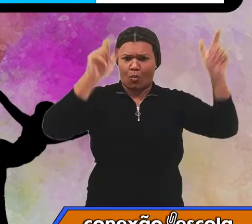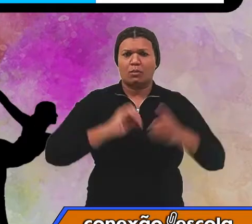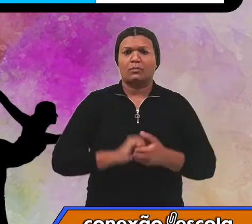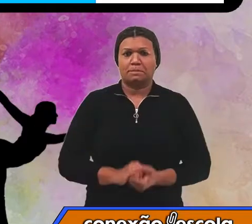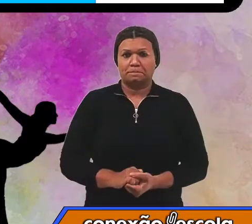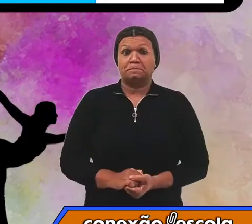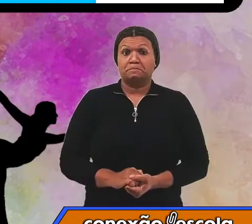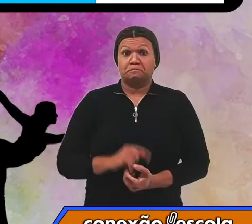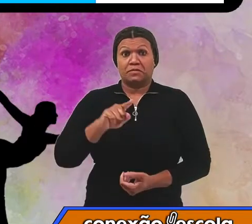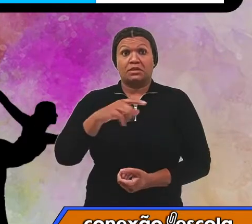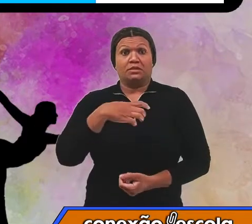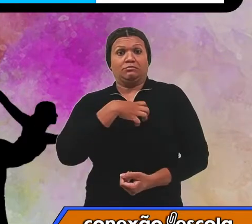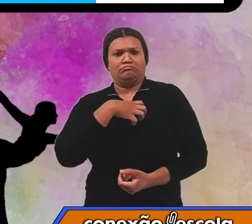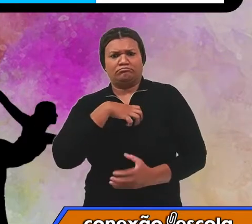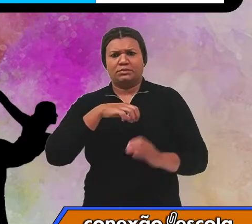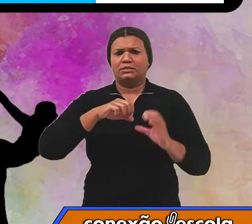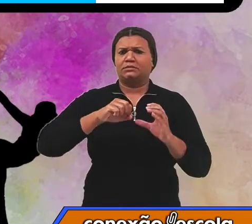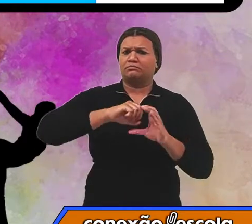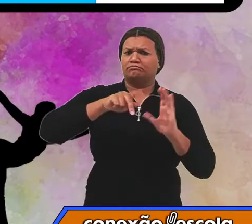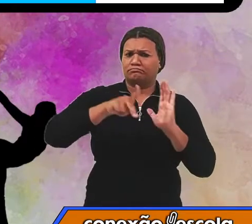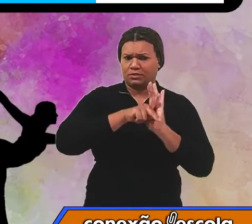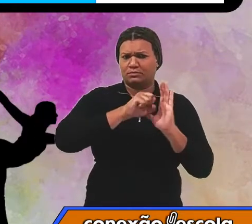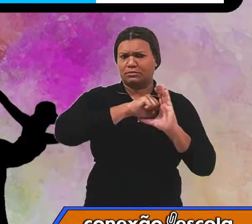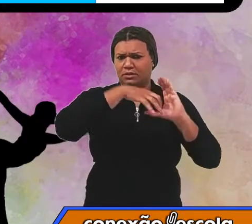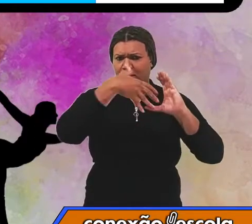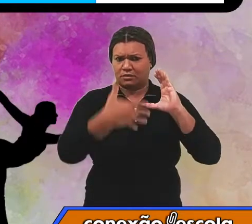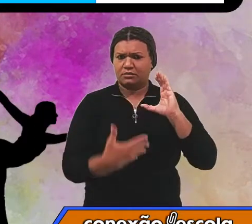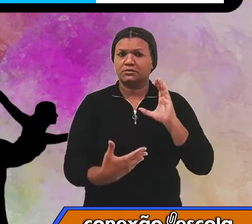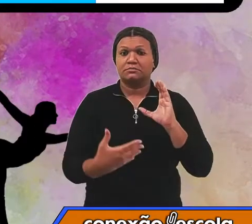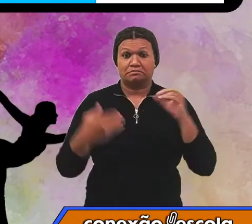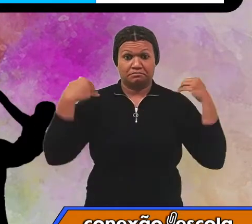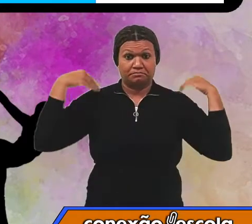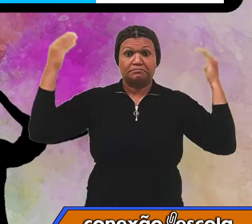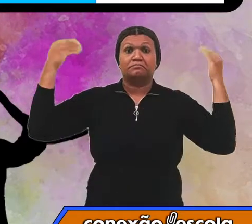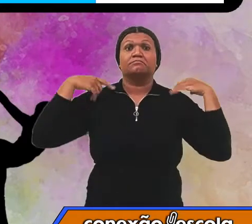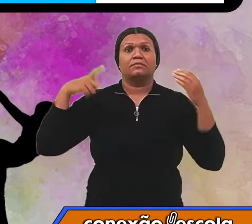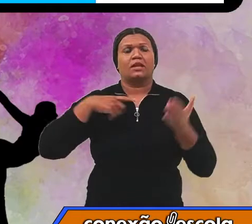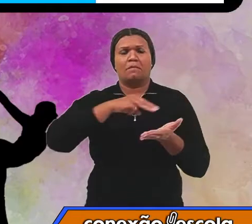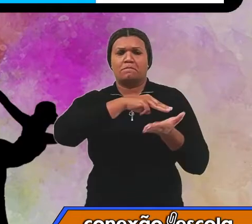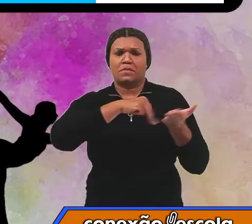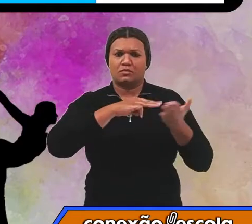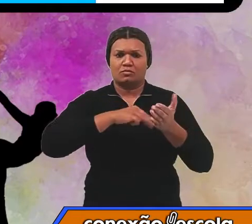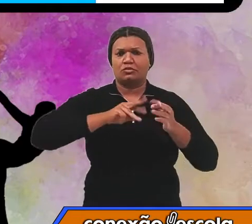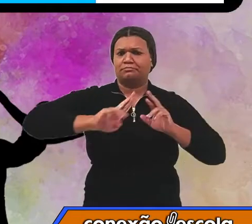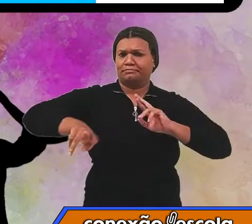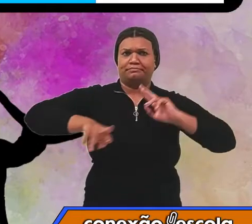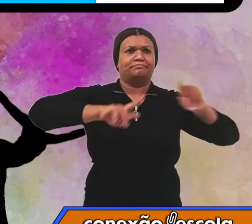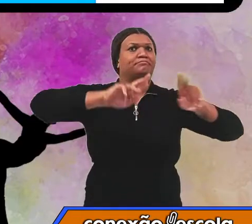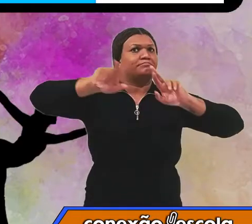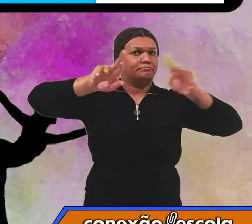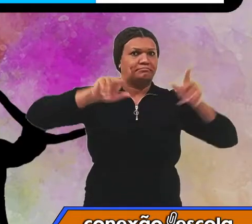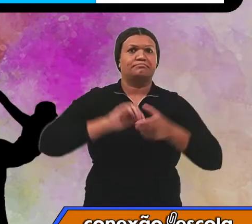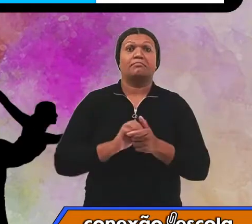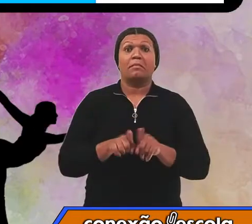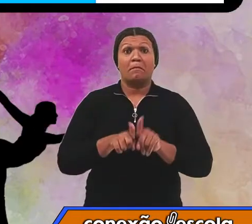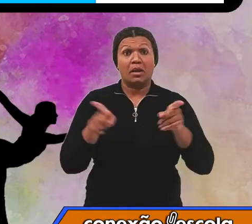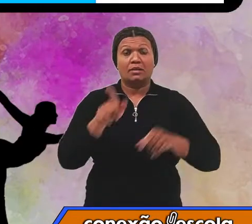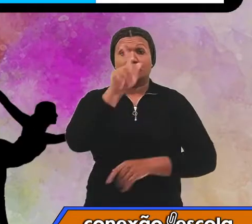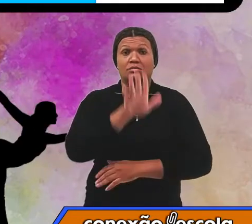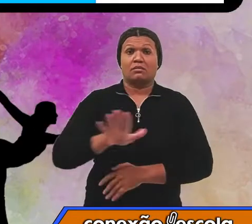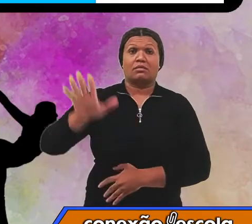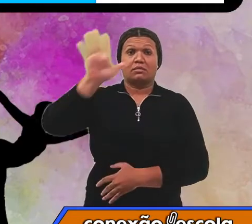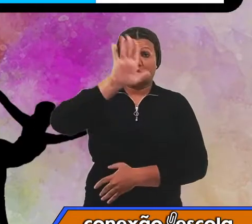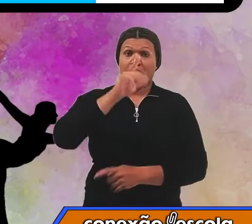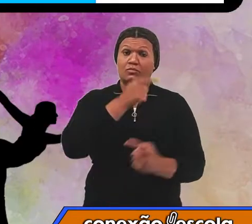Essas formas de ginástica possuíam metodologias diferentes, mas, de uma forma geral,